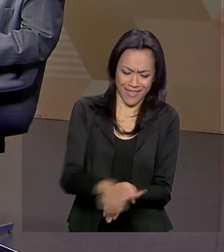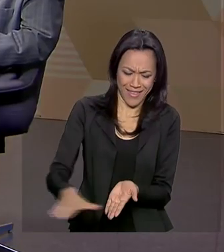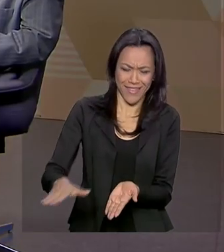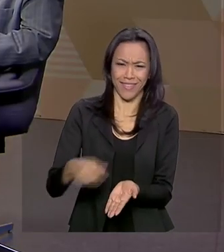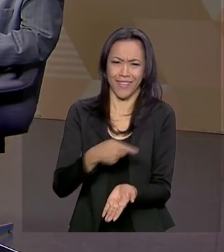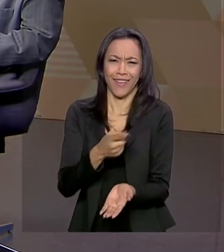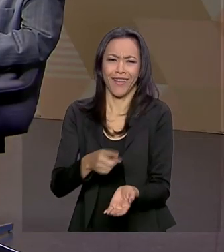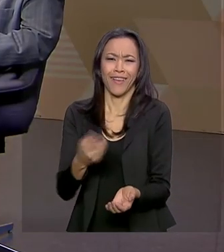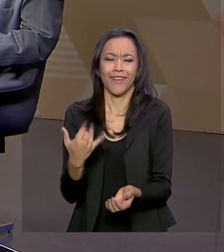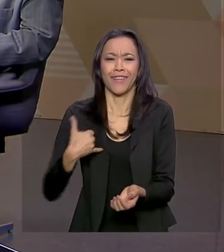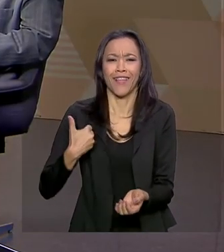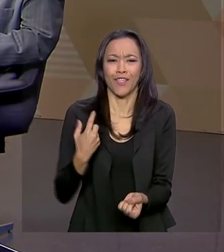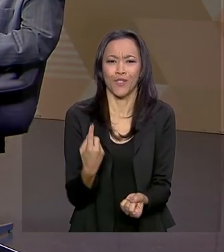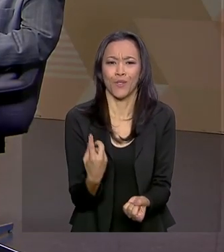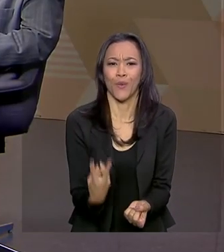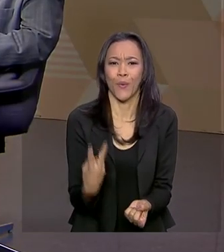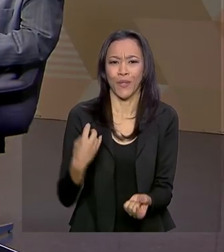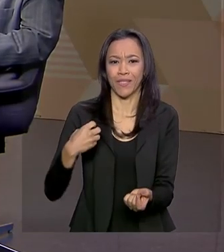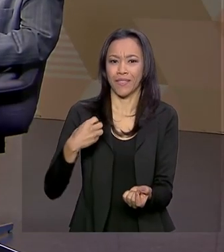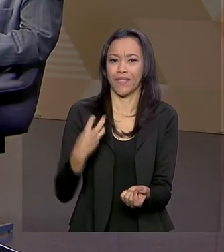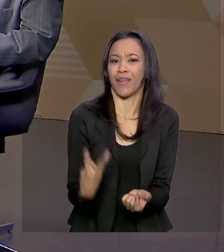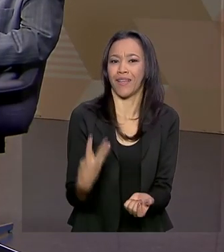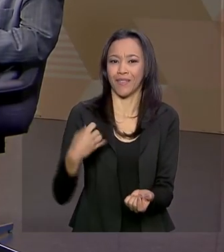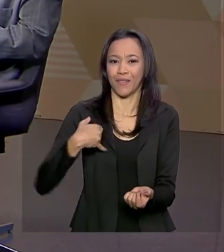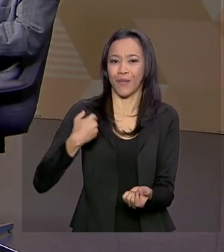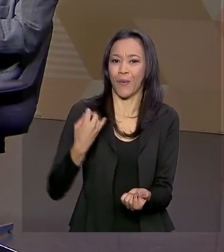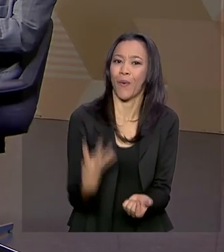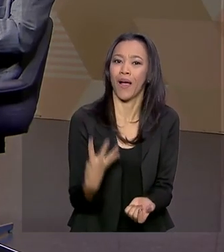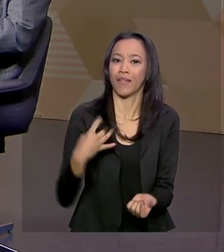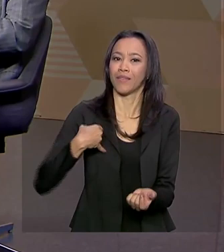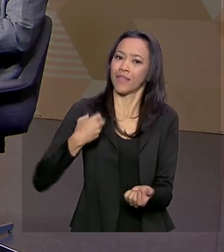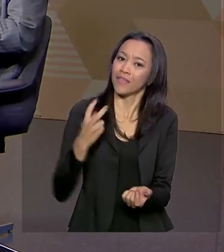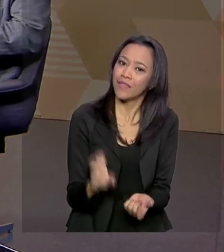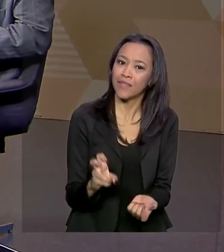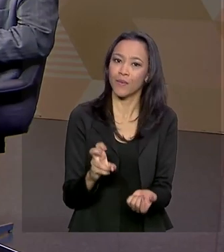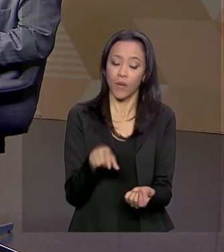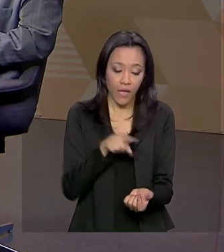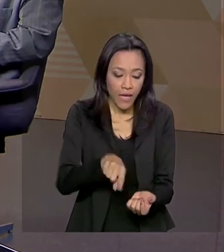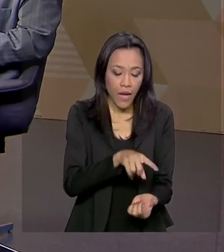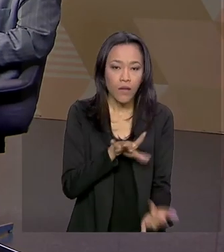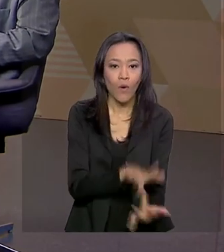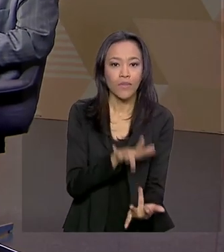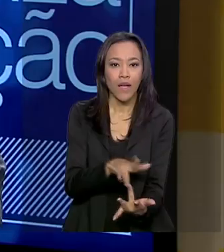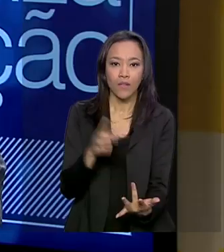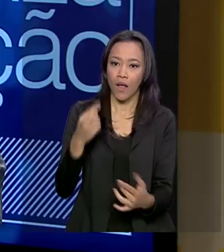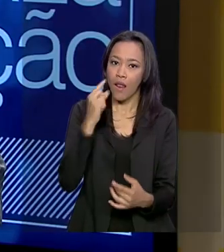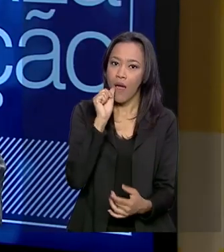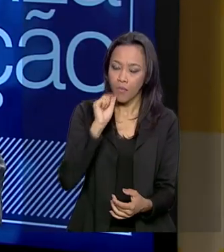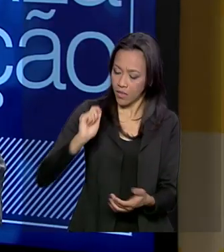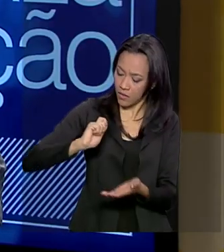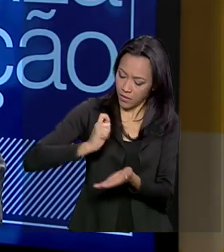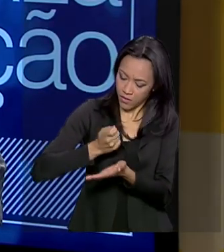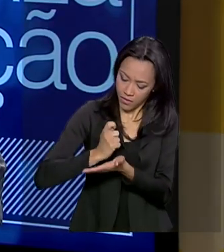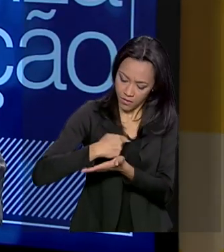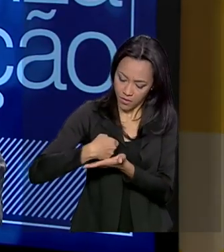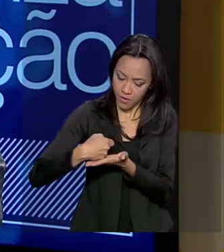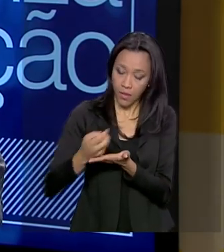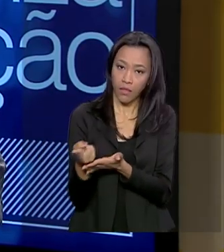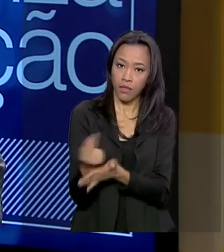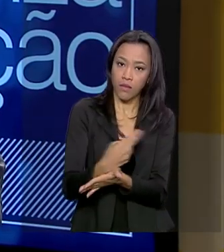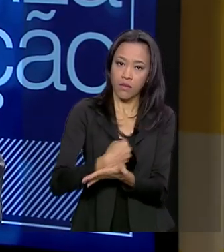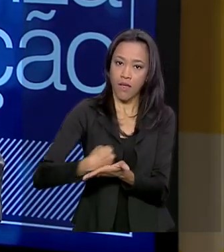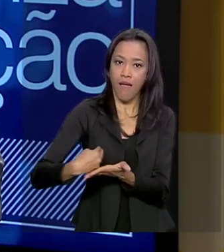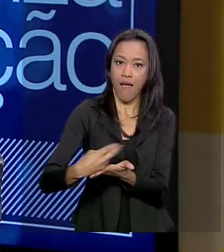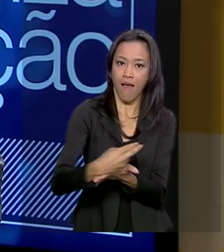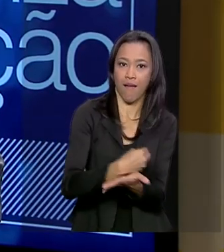dois anos, três anos, quatro anos, cinco anos, quando a criança toma contato com o lápis, começa a desenhar as letrinhas no